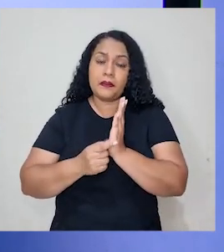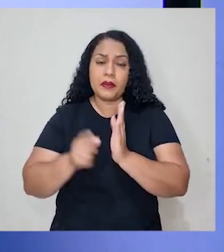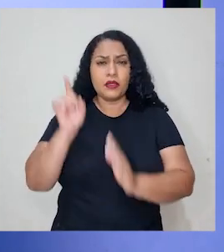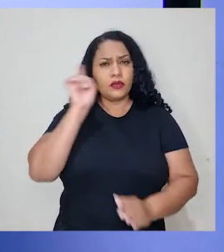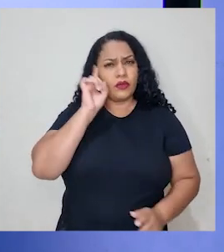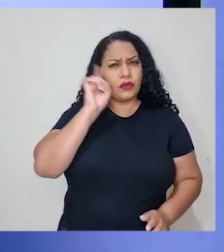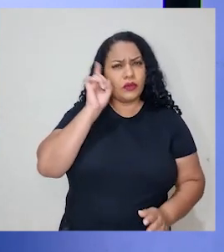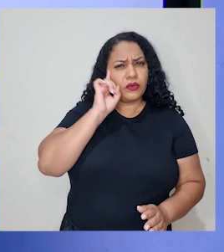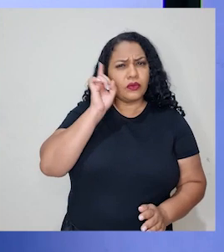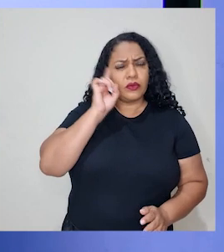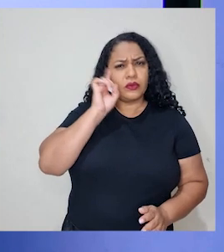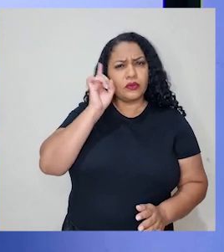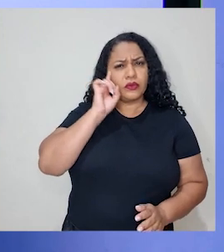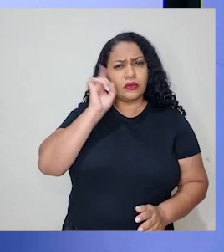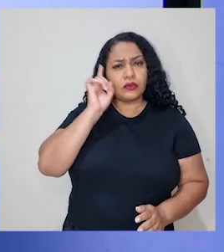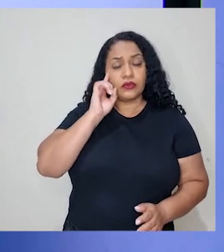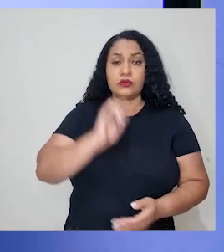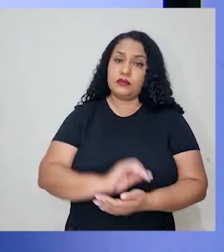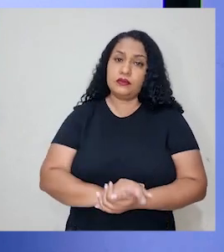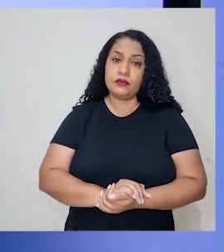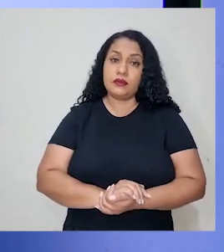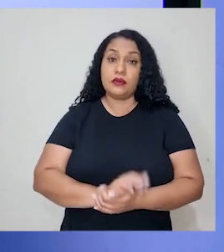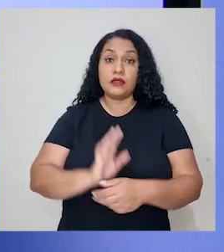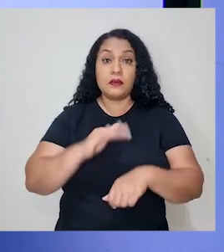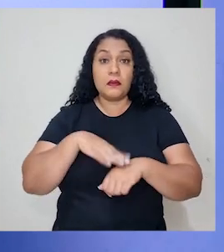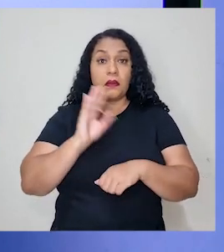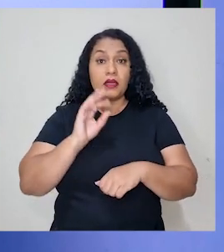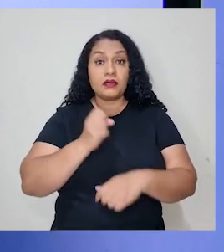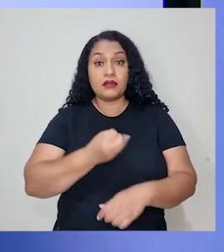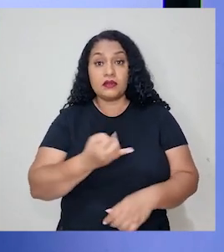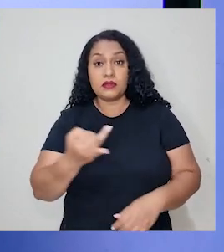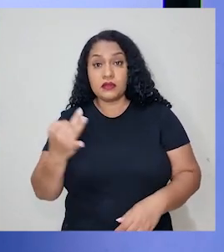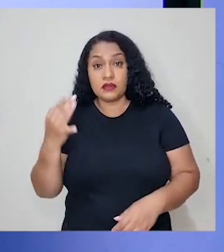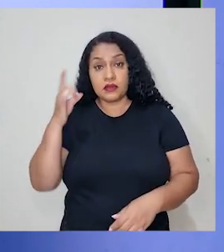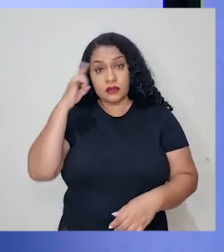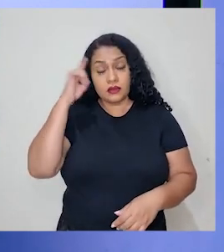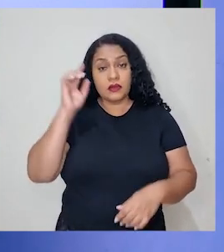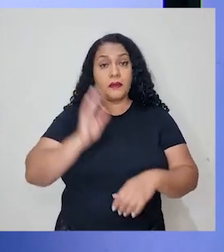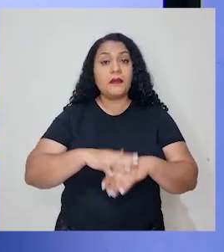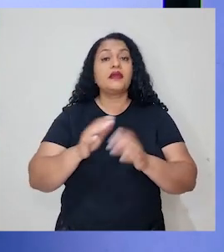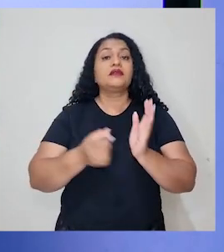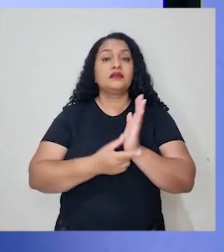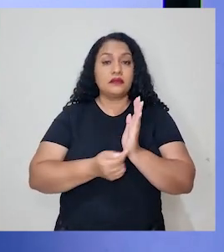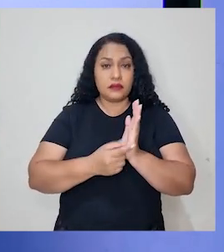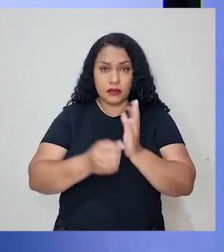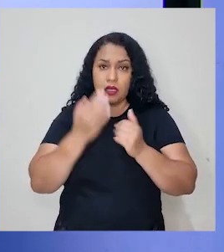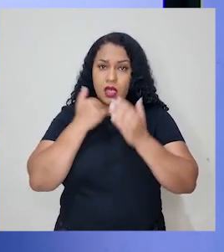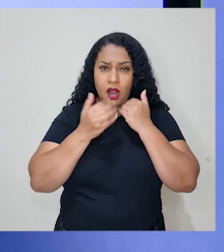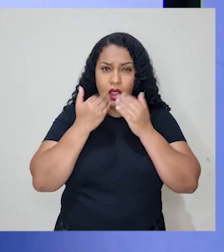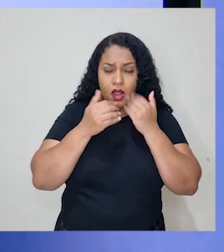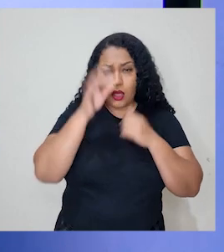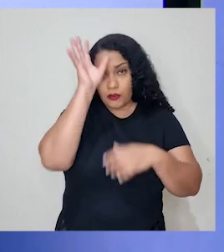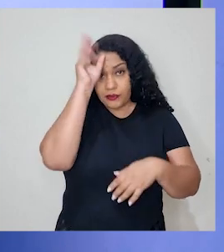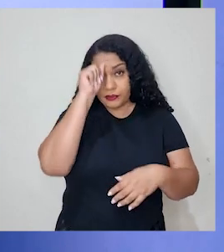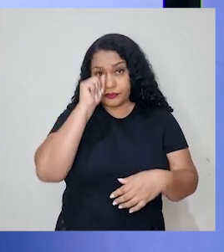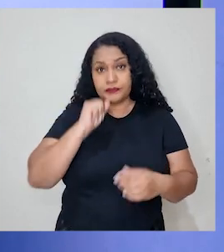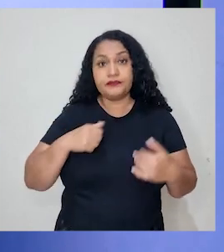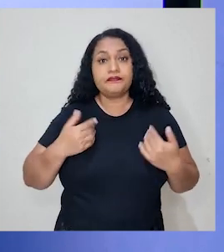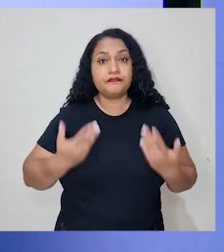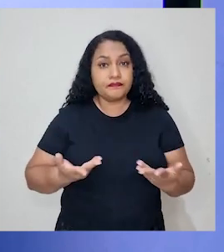todo dia ele come 300 grãos de milho, então, quanto maior a quantidade de dias, mais milho esse frango vai comer. E,